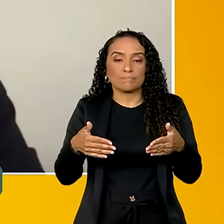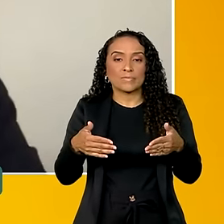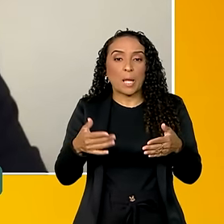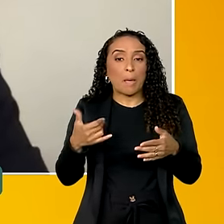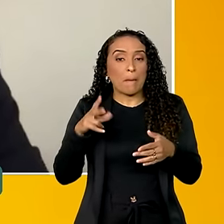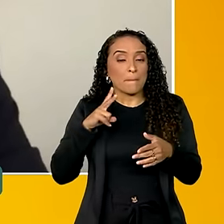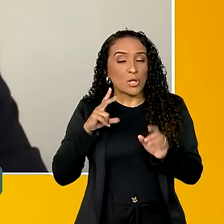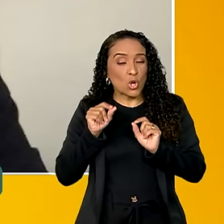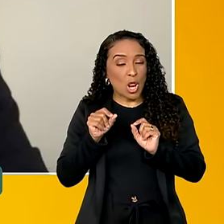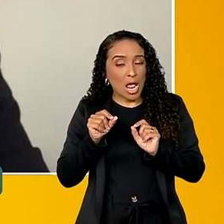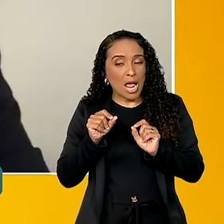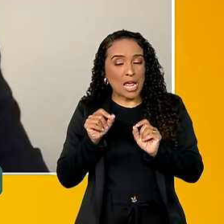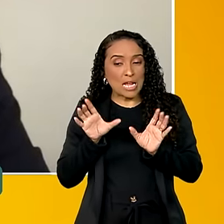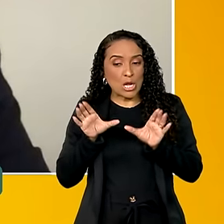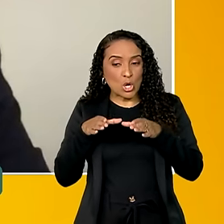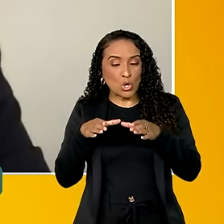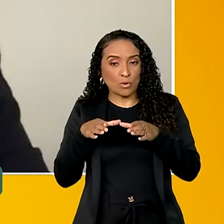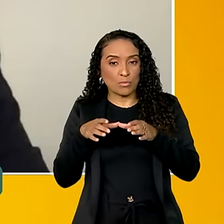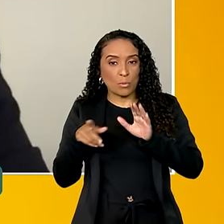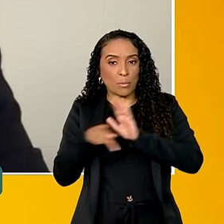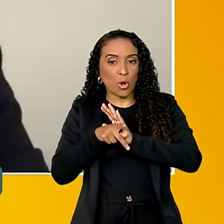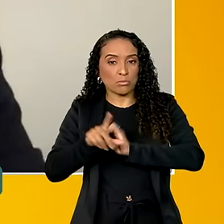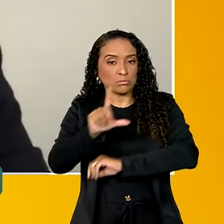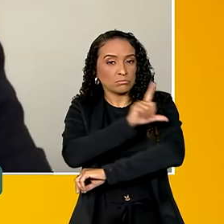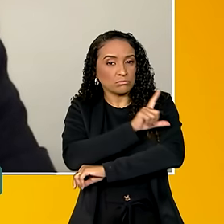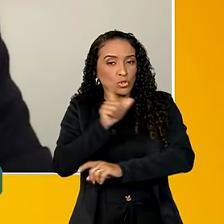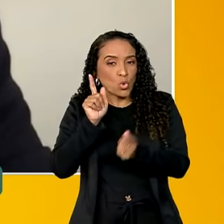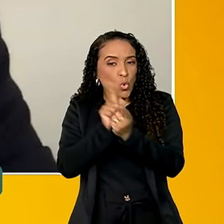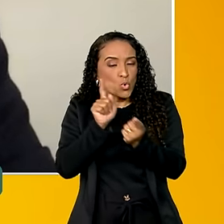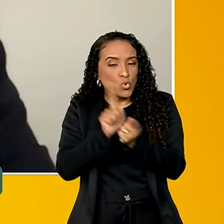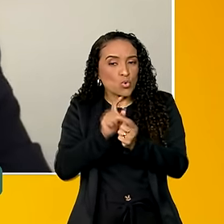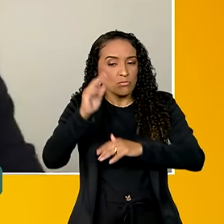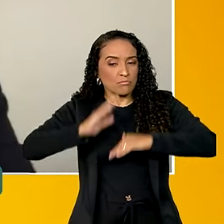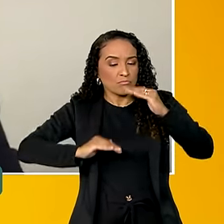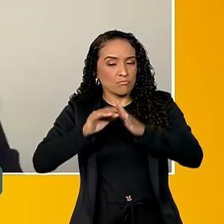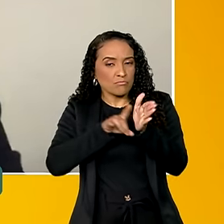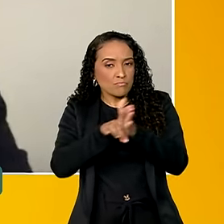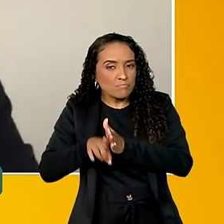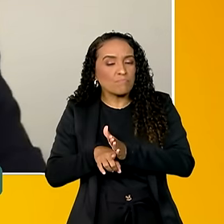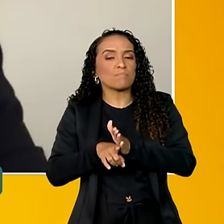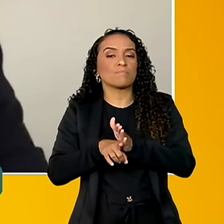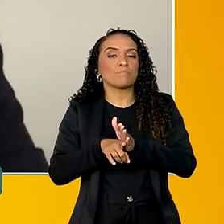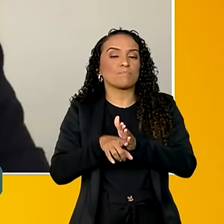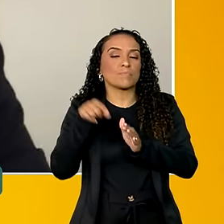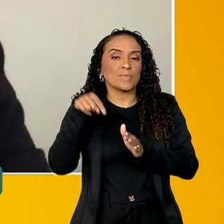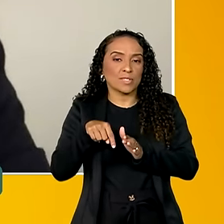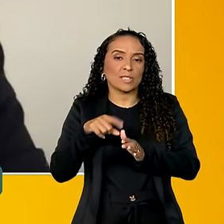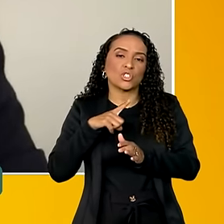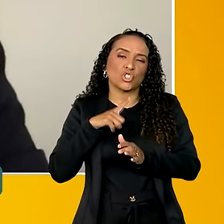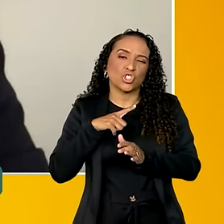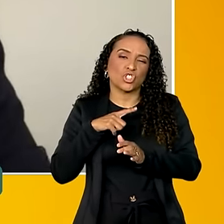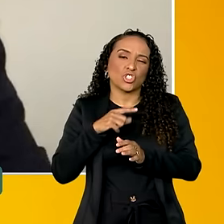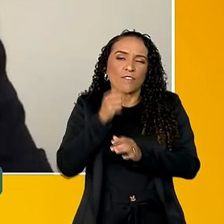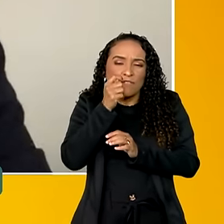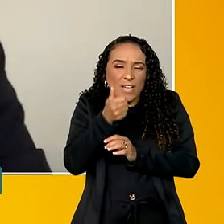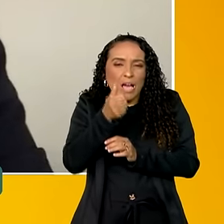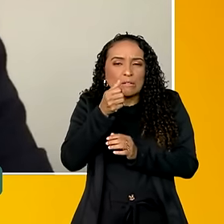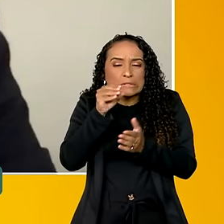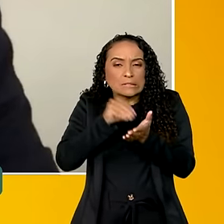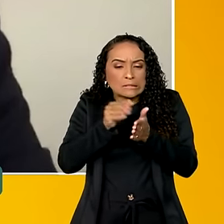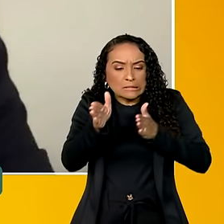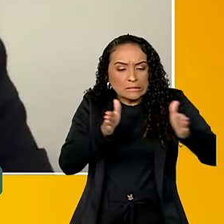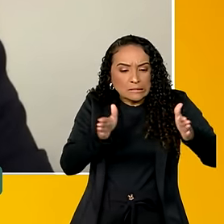particular, nesse componente ambulatorial das consultas com especialistas e nos exames, nós tínhamos uma lacuna